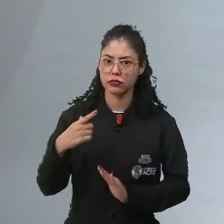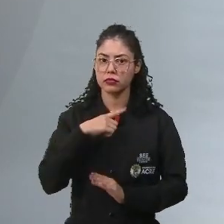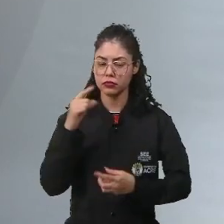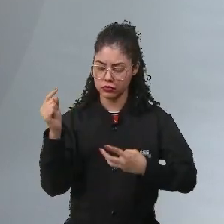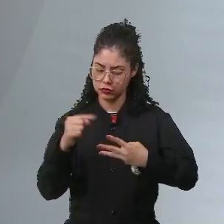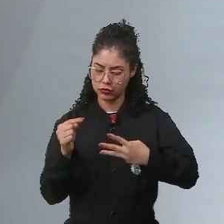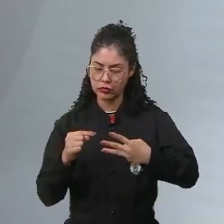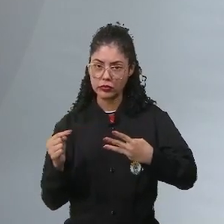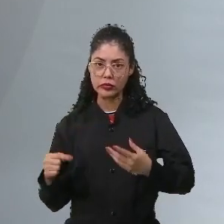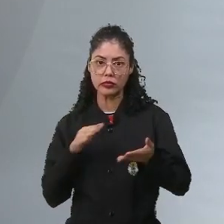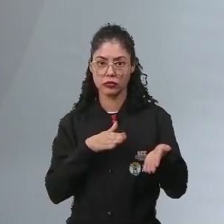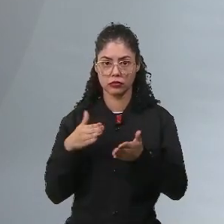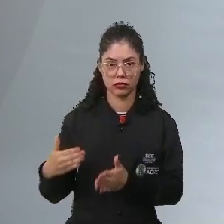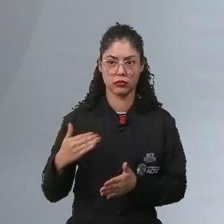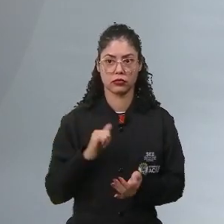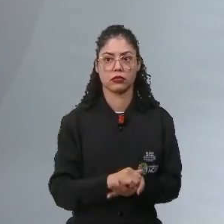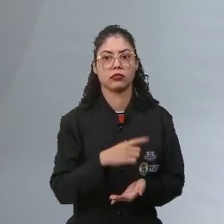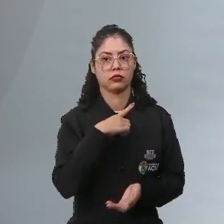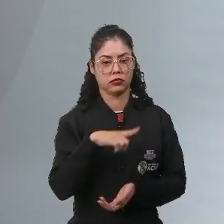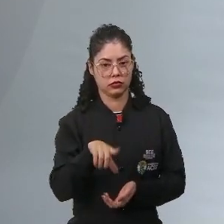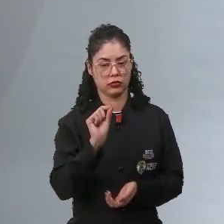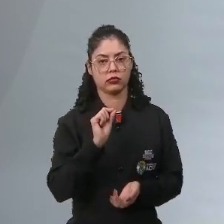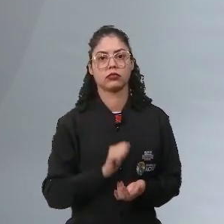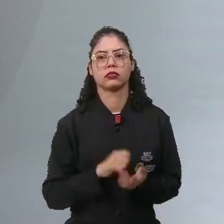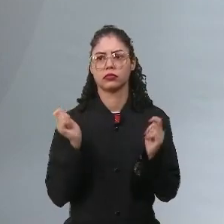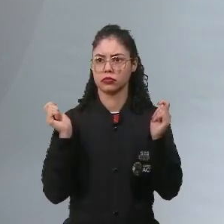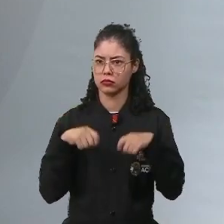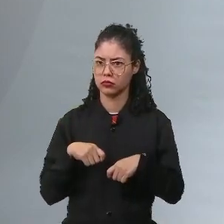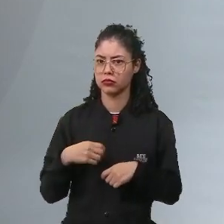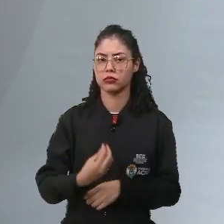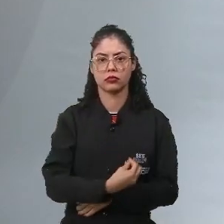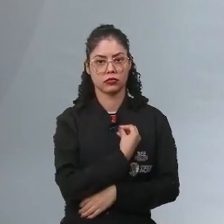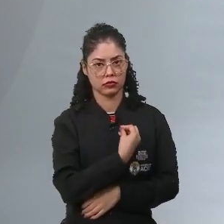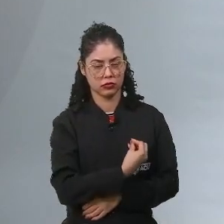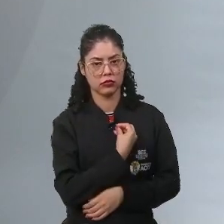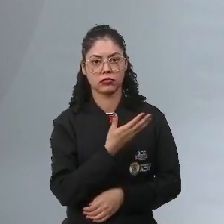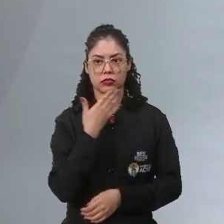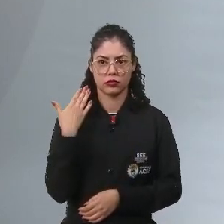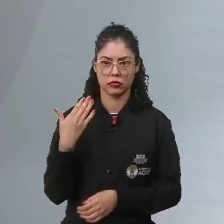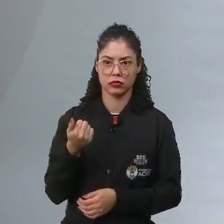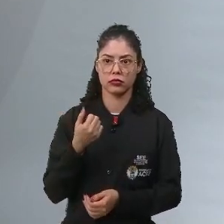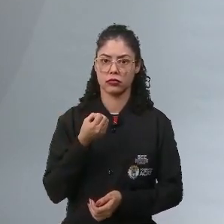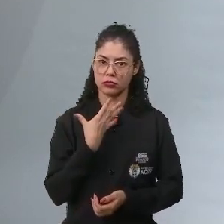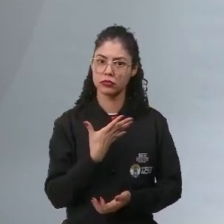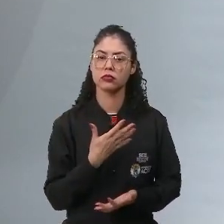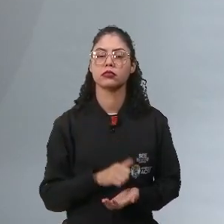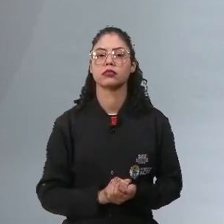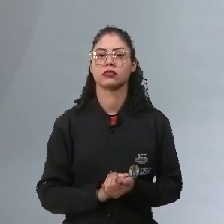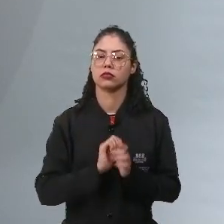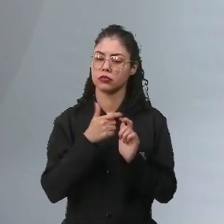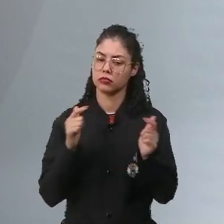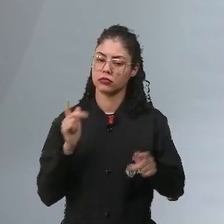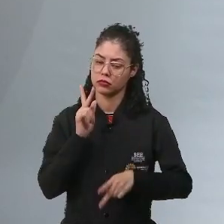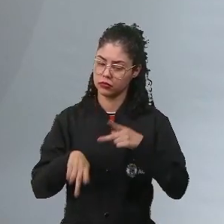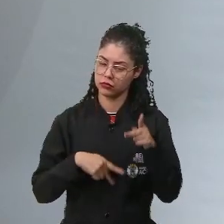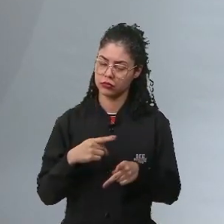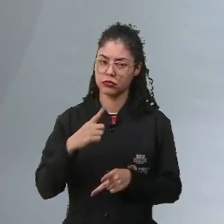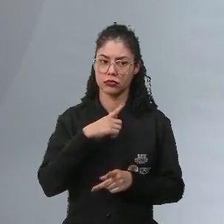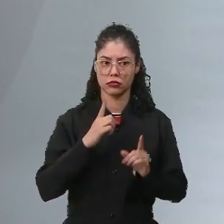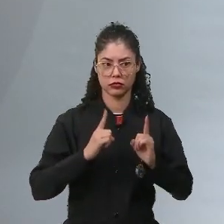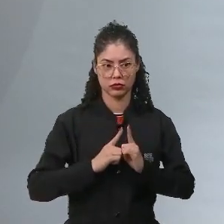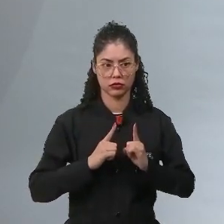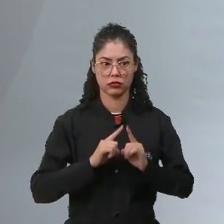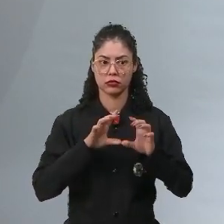3%, 4% da população, tinham privilégios, tinham possibilidade de viver minimamente bem. enquanto a maioria da população não tinham essa assistência.